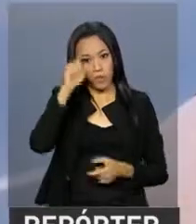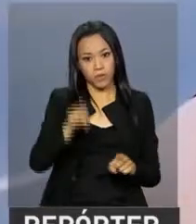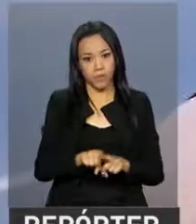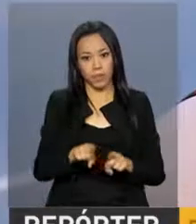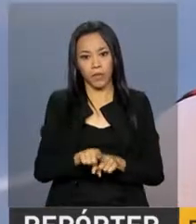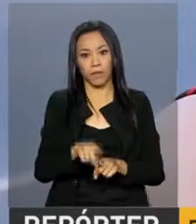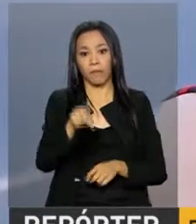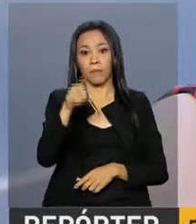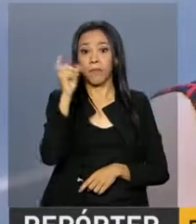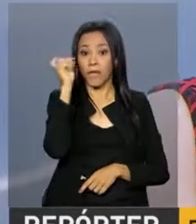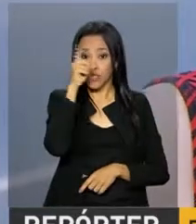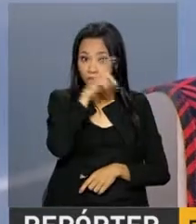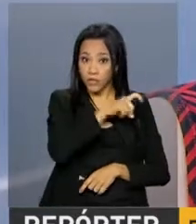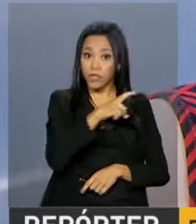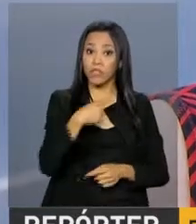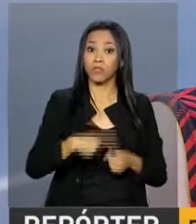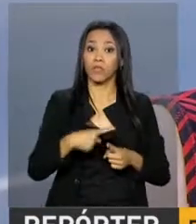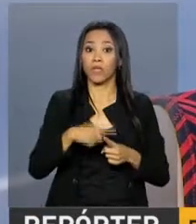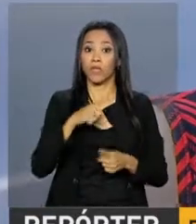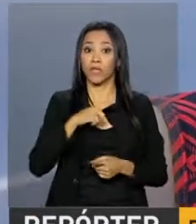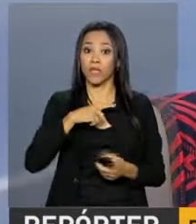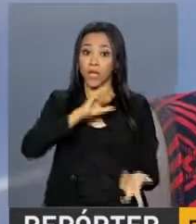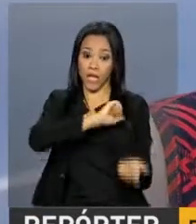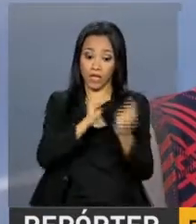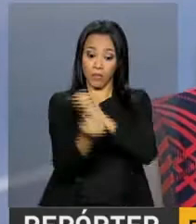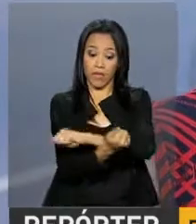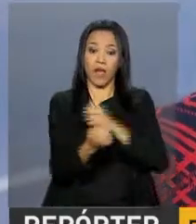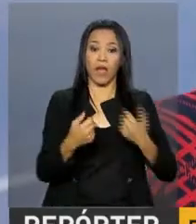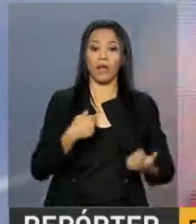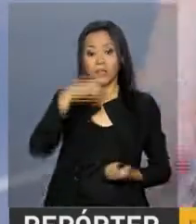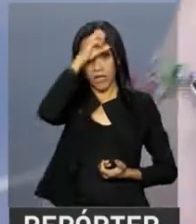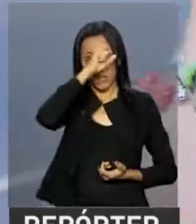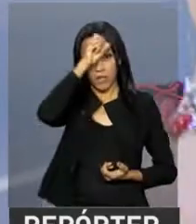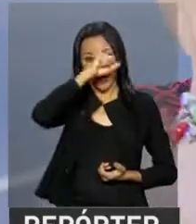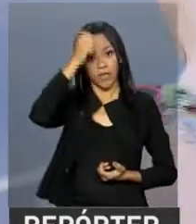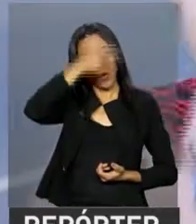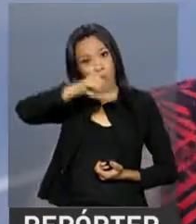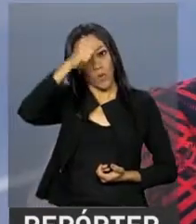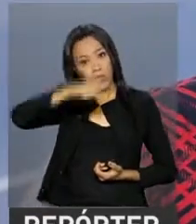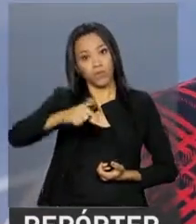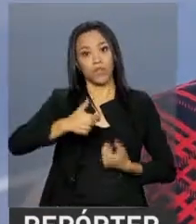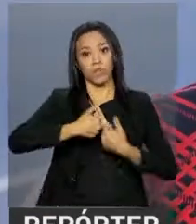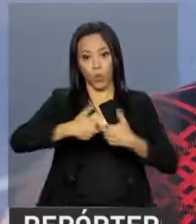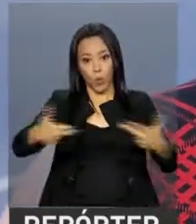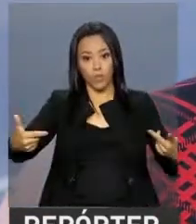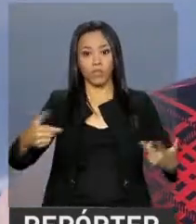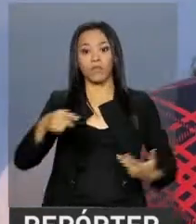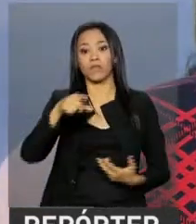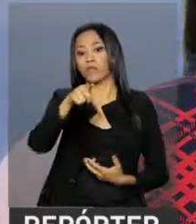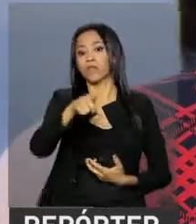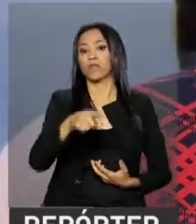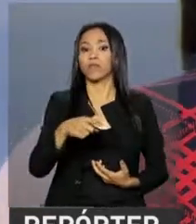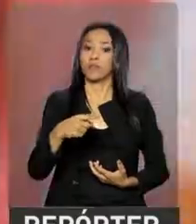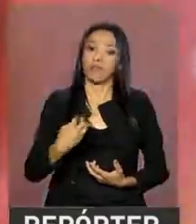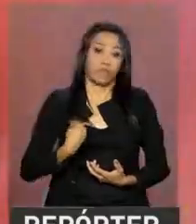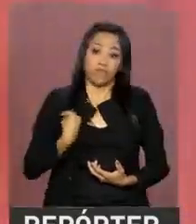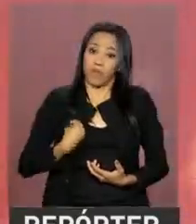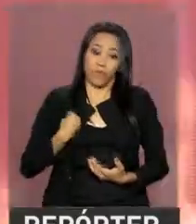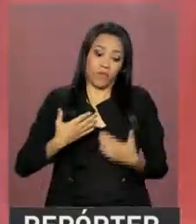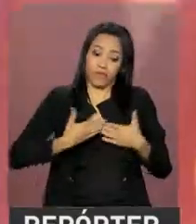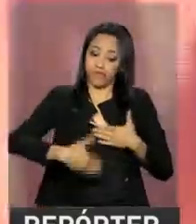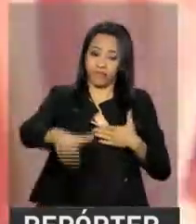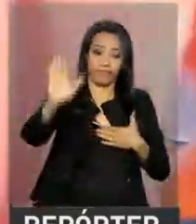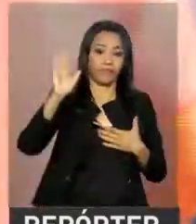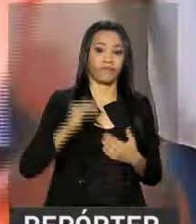É muito difícil porque a gente passa a adaptar muitas coisas, né? A gente tem que aprender de novo com muitas coisas. E tem que levar. Para